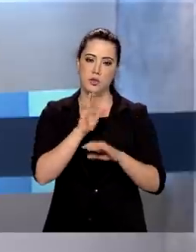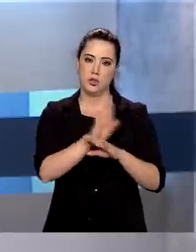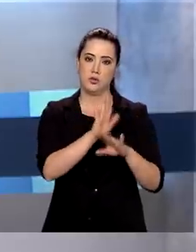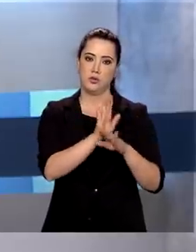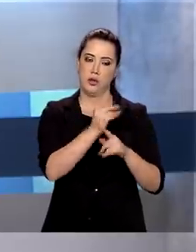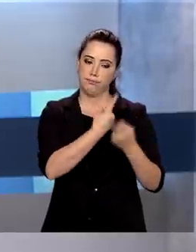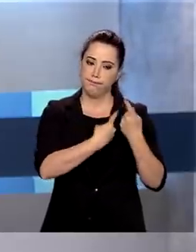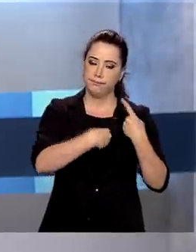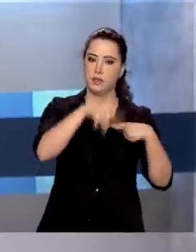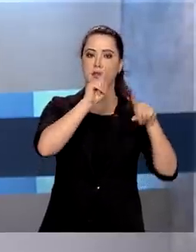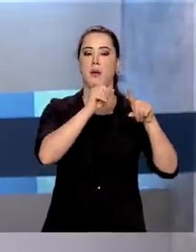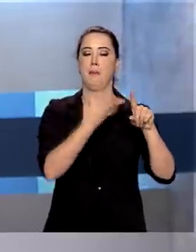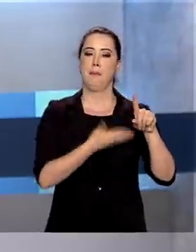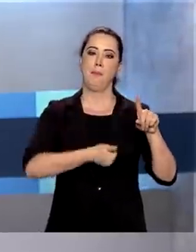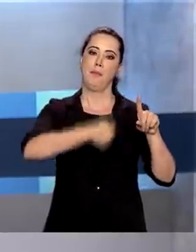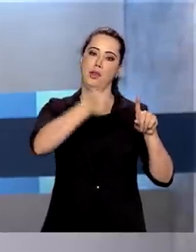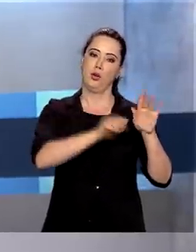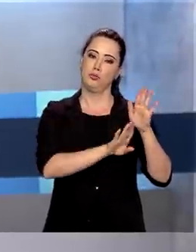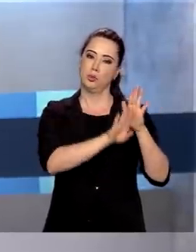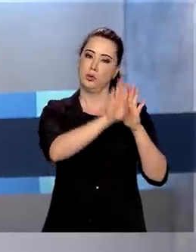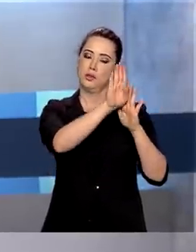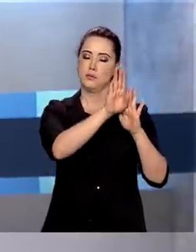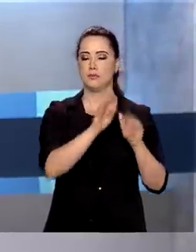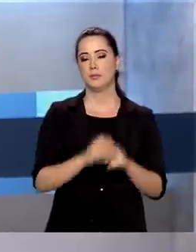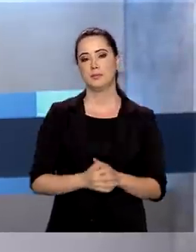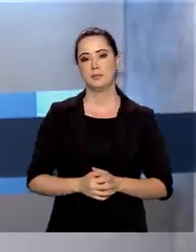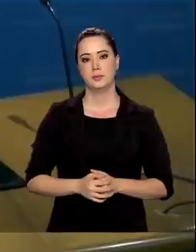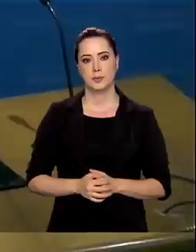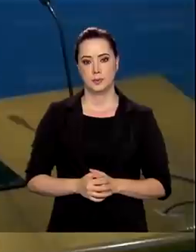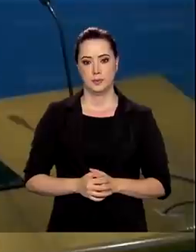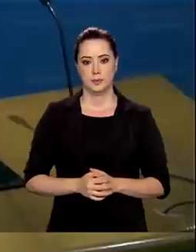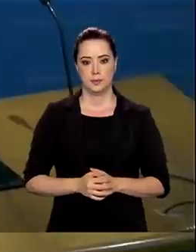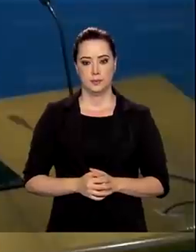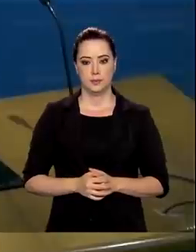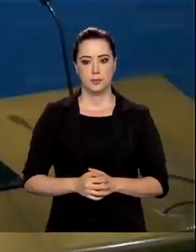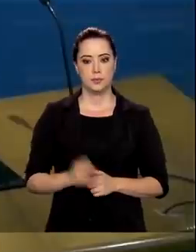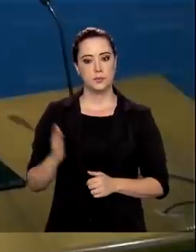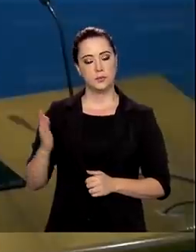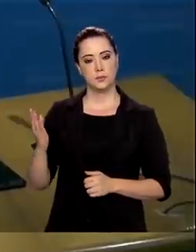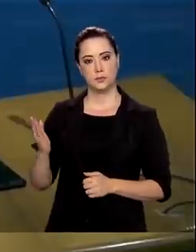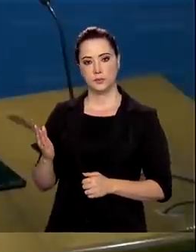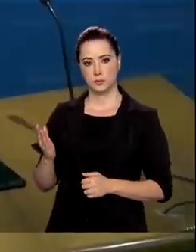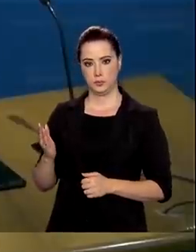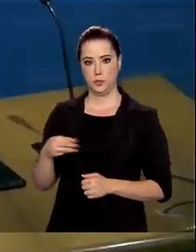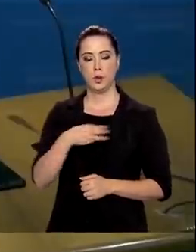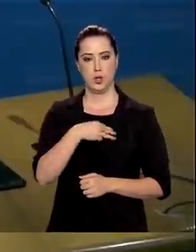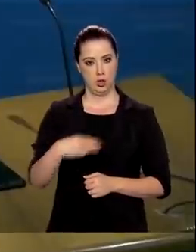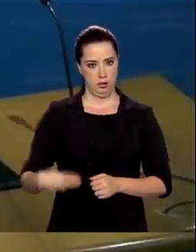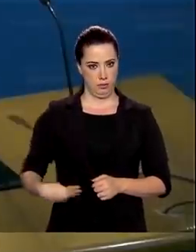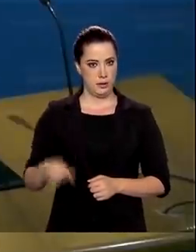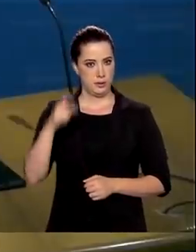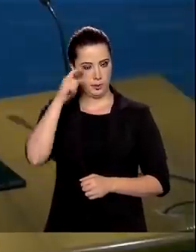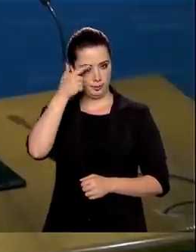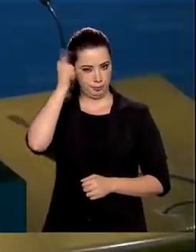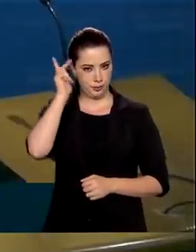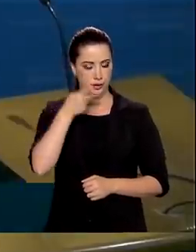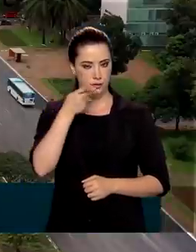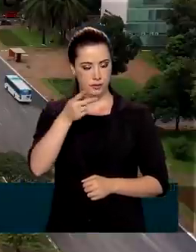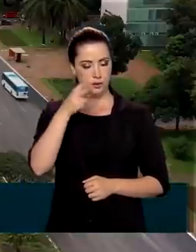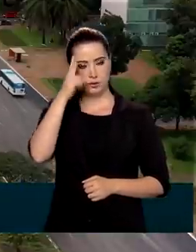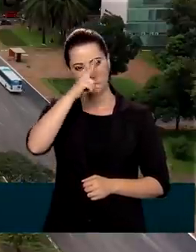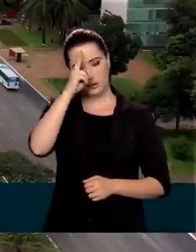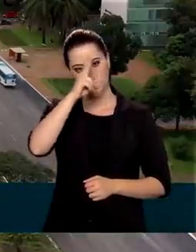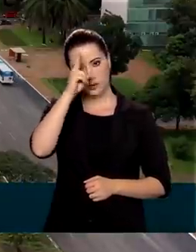retomada mais vigorosa do crescimento no ano que vem. O ministro Paulo Guedes lembrou que em 2020,